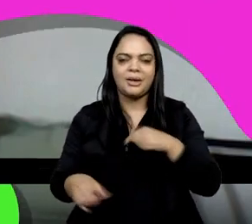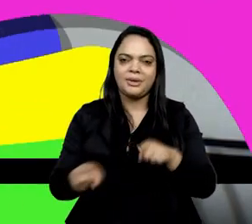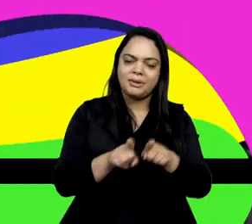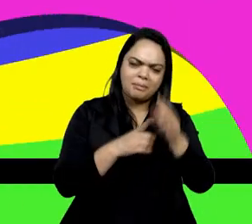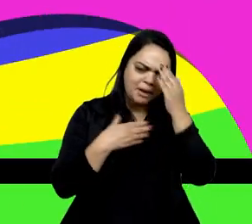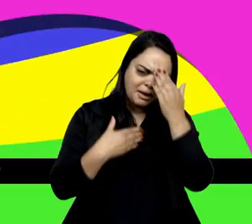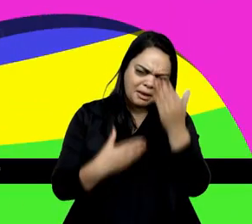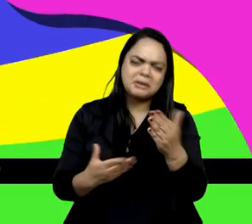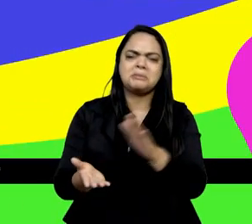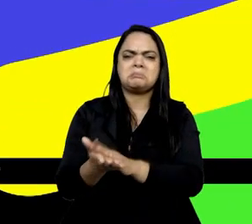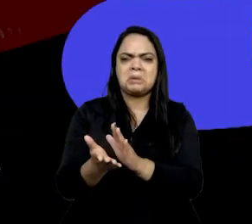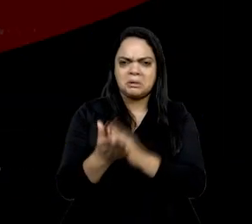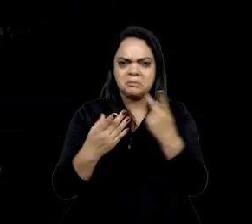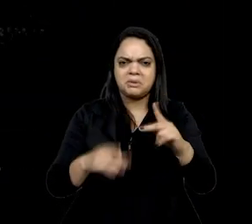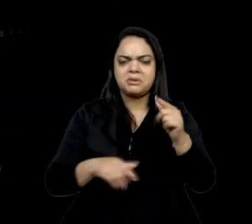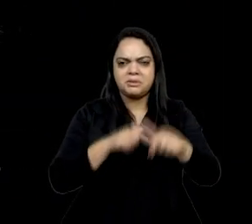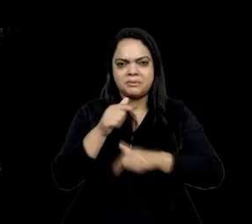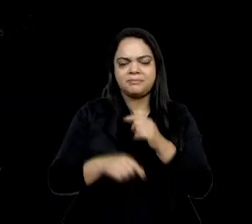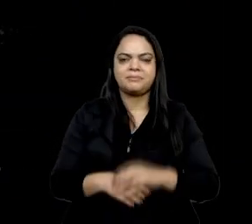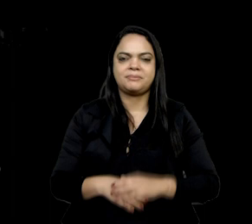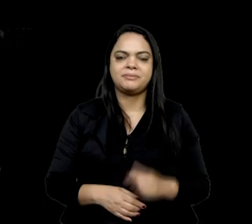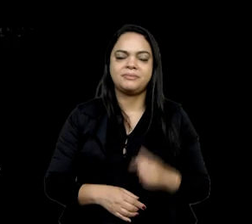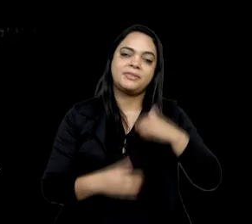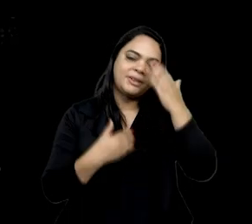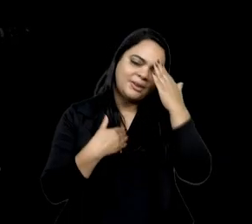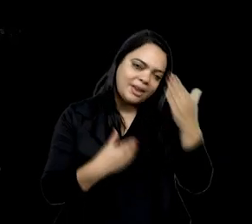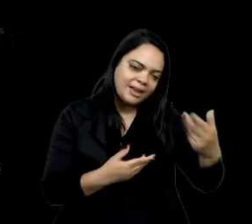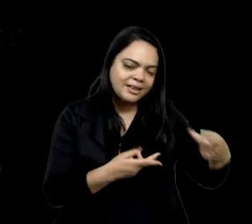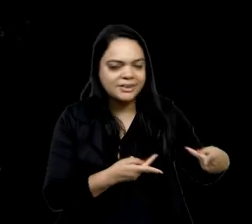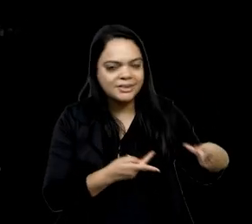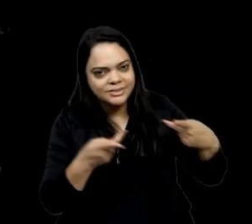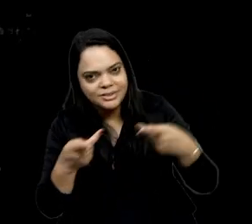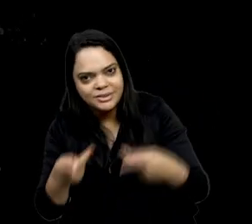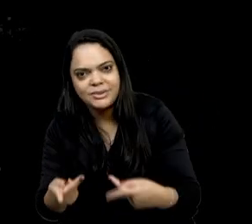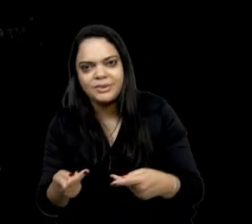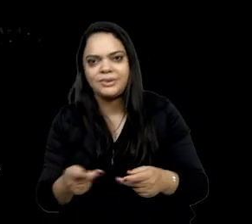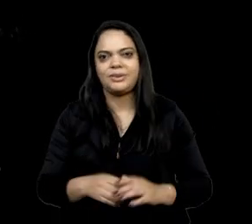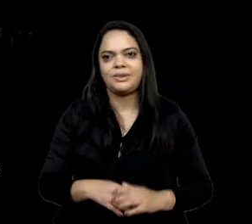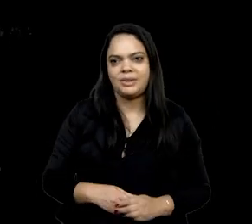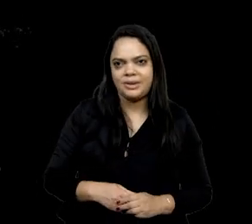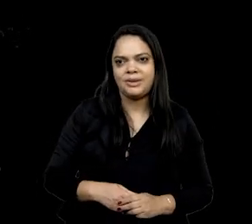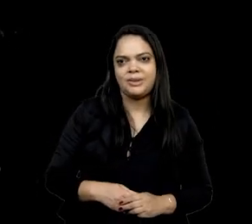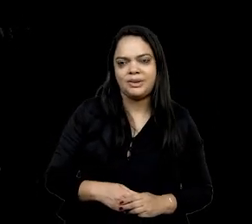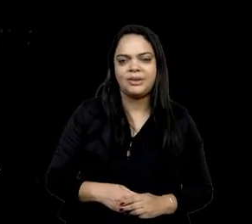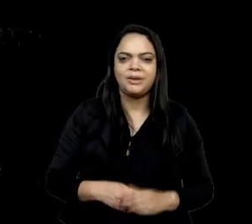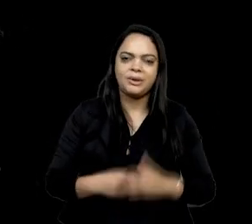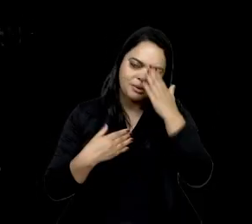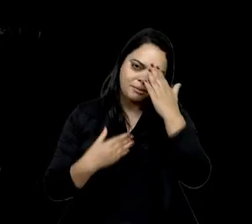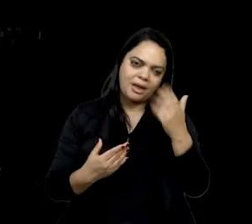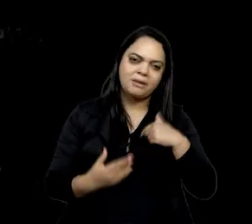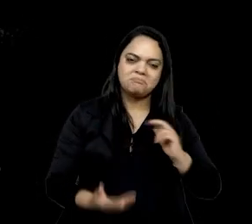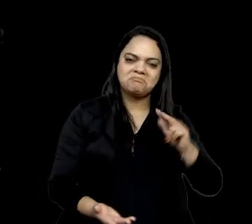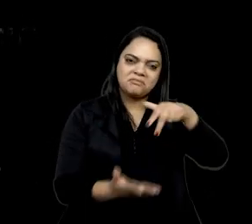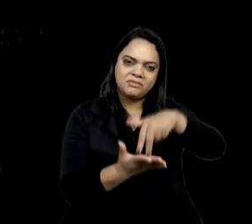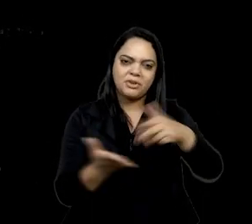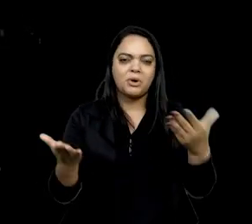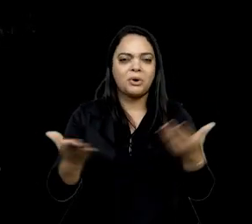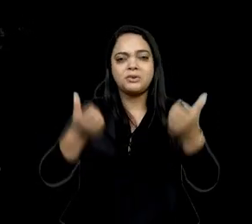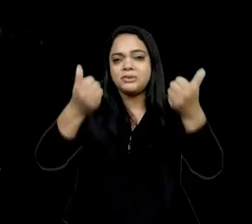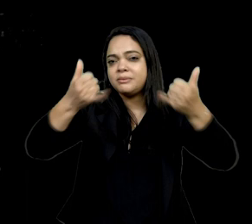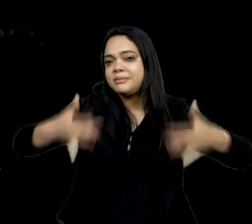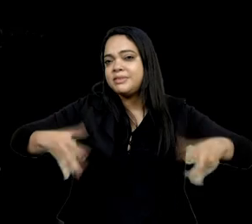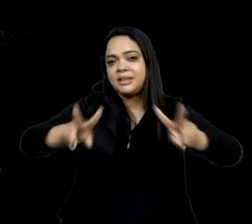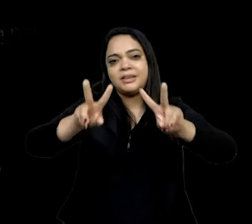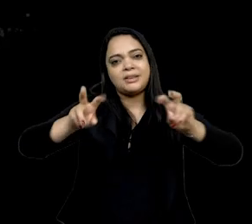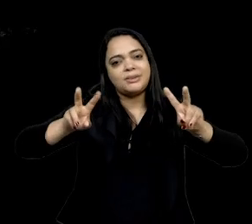trabalho. Eu que agradeço, gente, o convite, a possibilidade de pensar um pouco sobre esse tema, essa parte